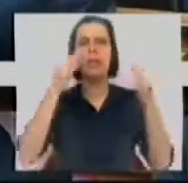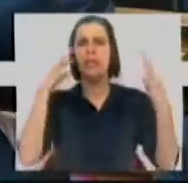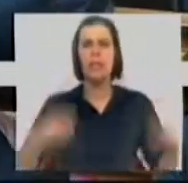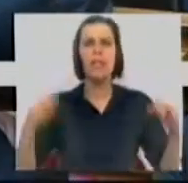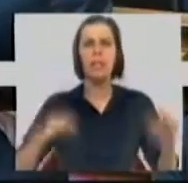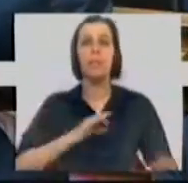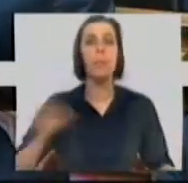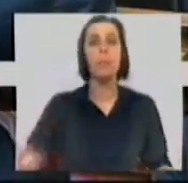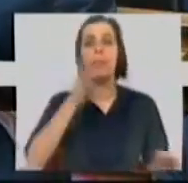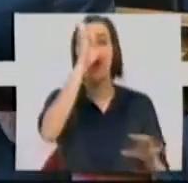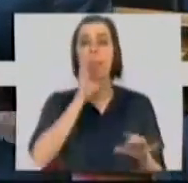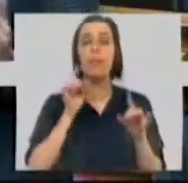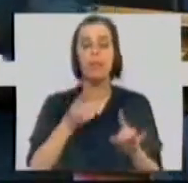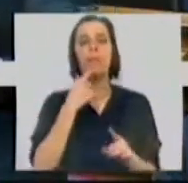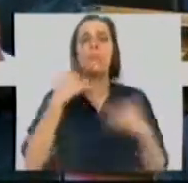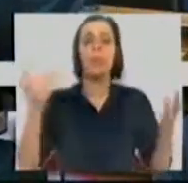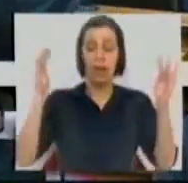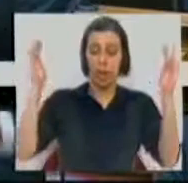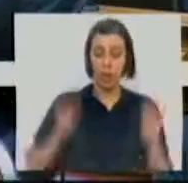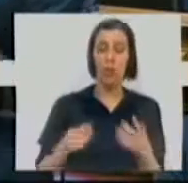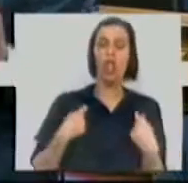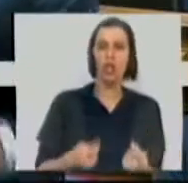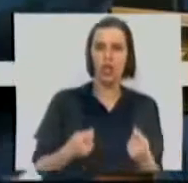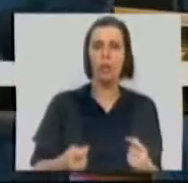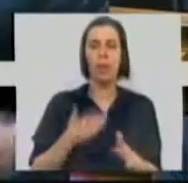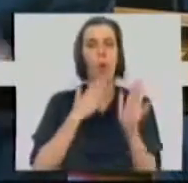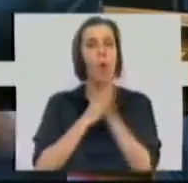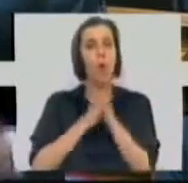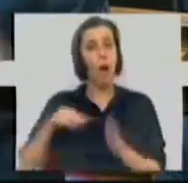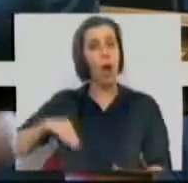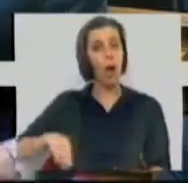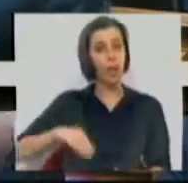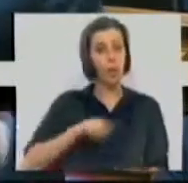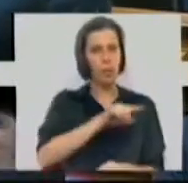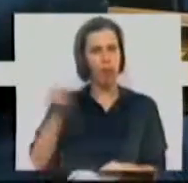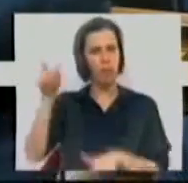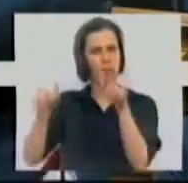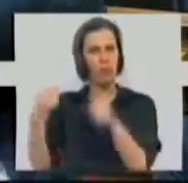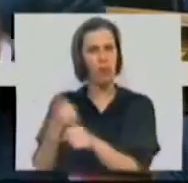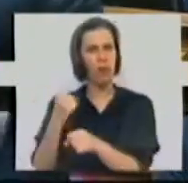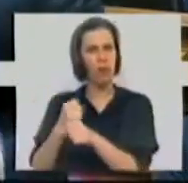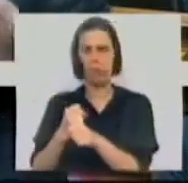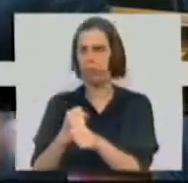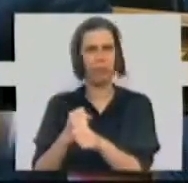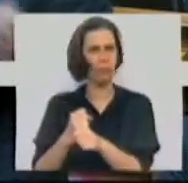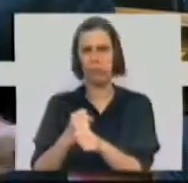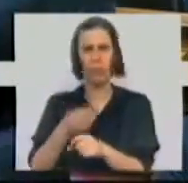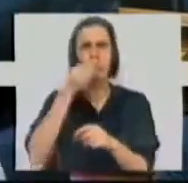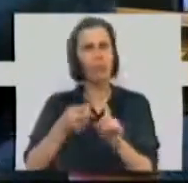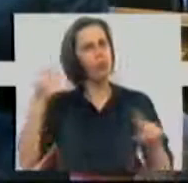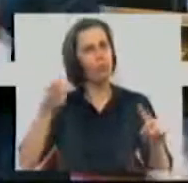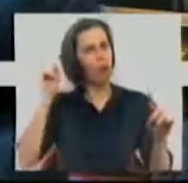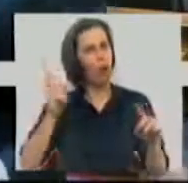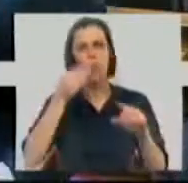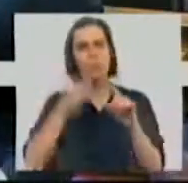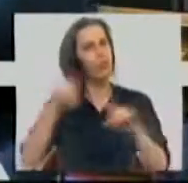simples, Sr. Primeiro-Ministro. Quer dizer, reduzir a despesa à custa do rendimento e do salário dos trabalhadores não está certo.